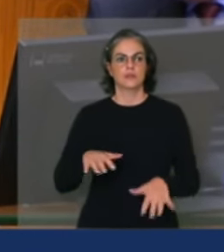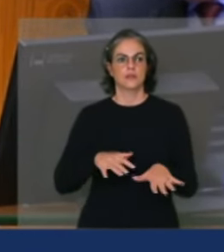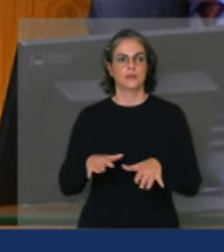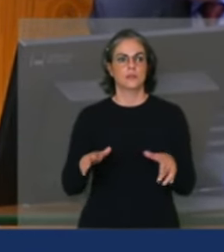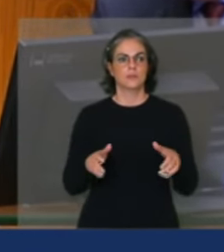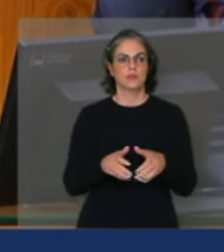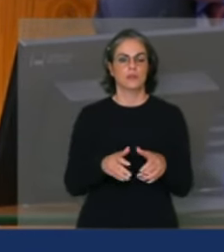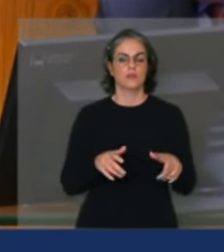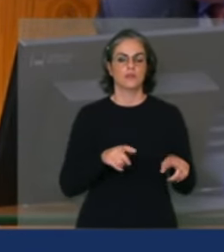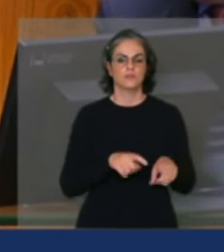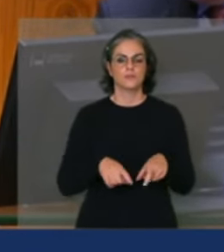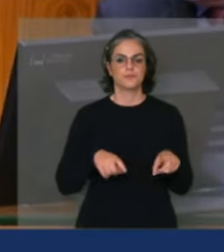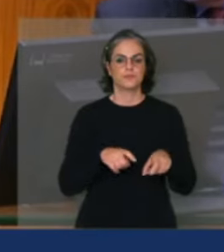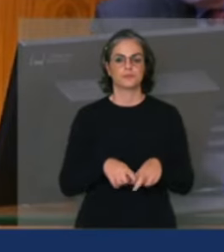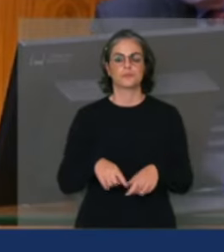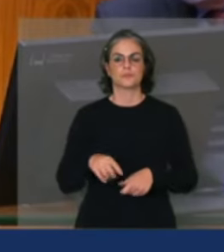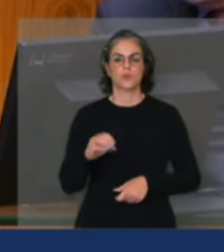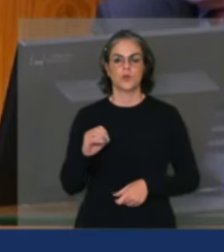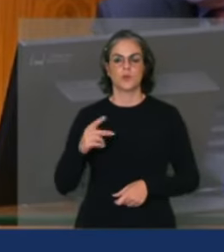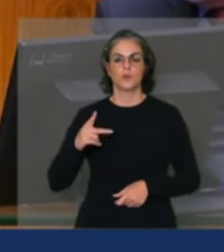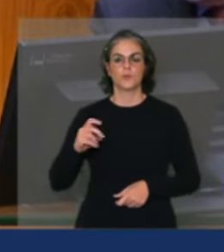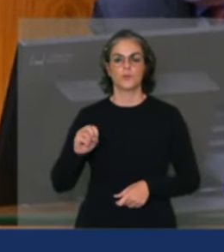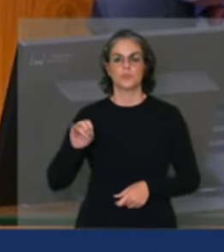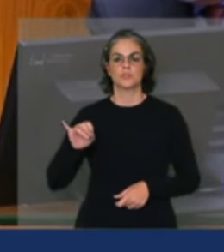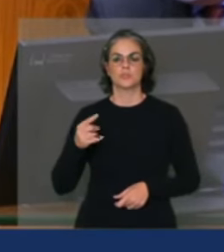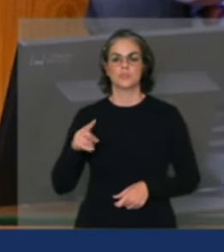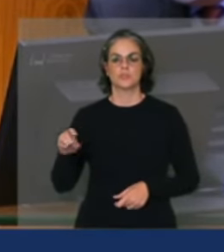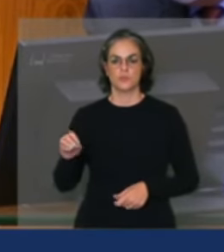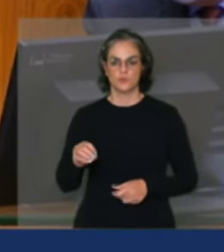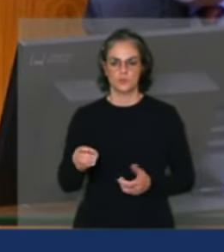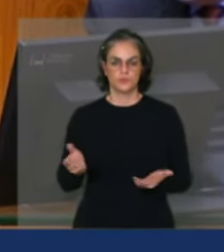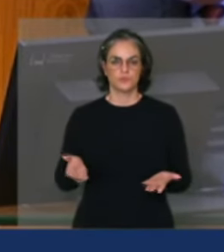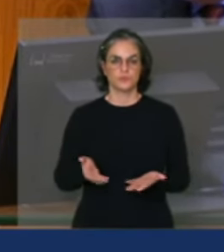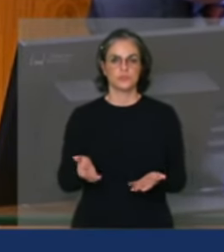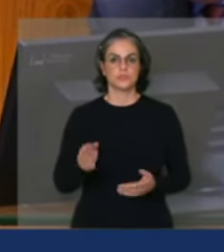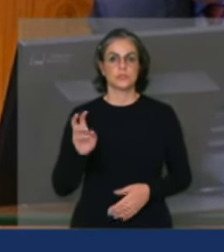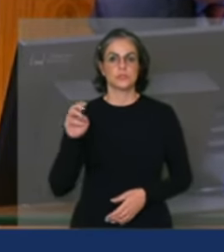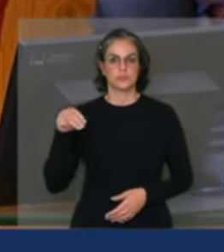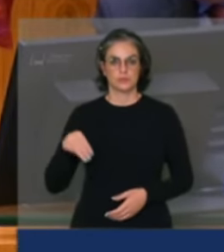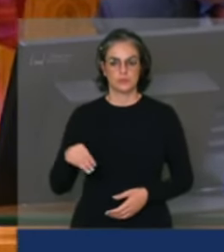indicado pela oposição. Fazer uso da palavra pelo tempo de cinco minutos.